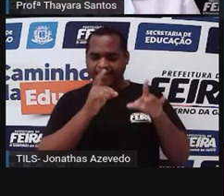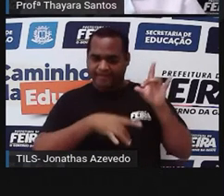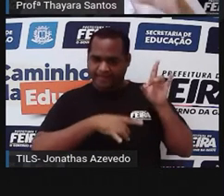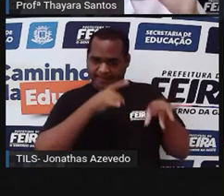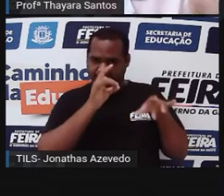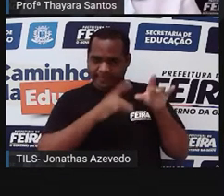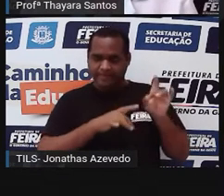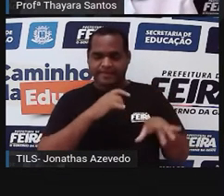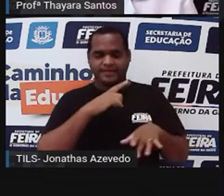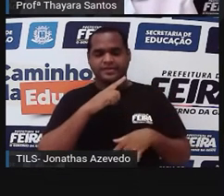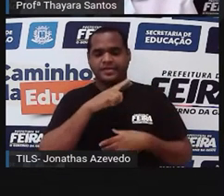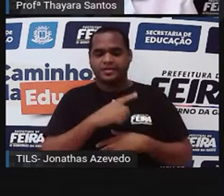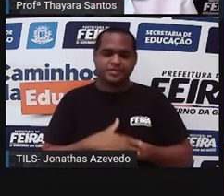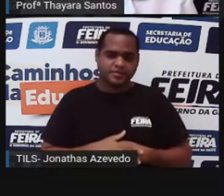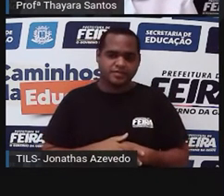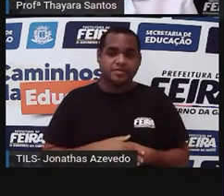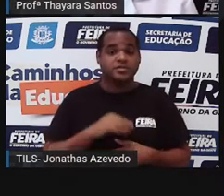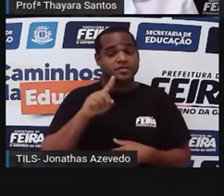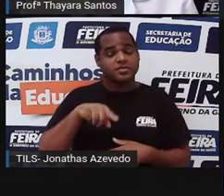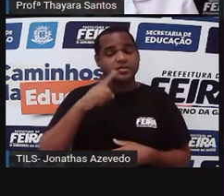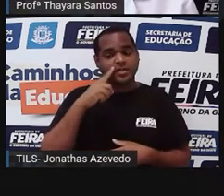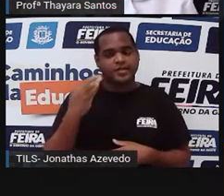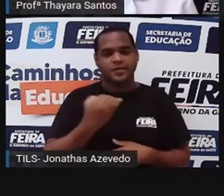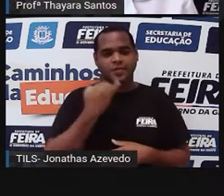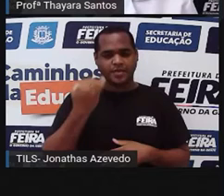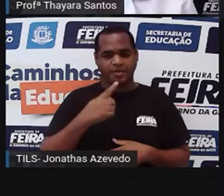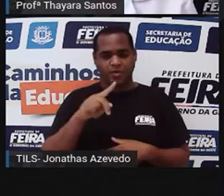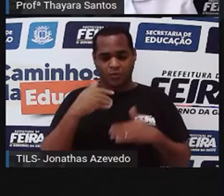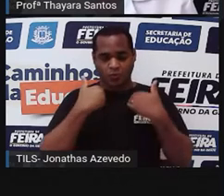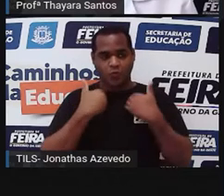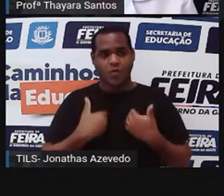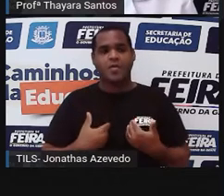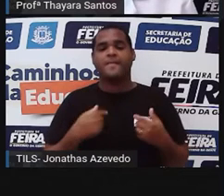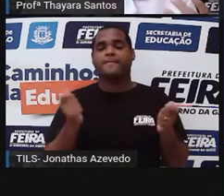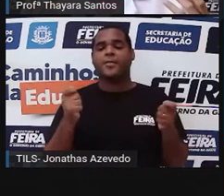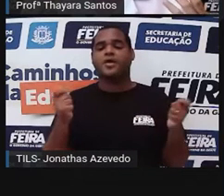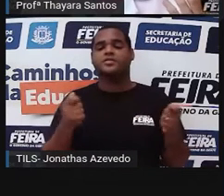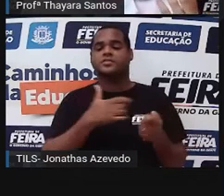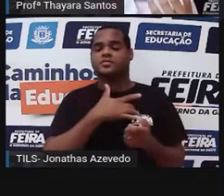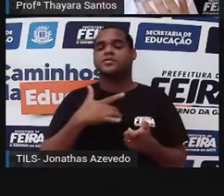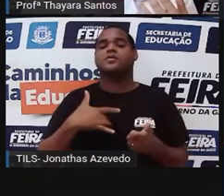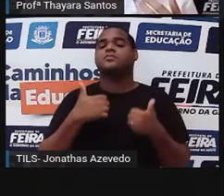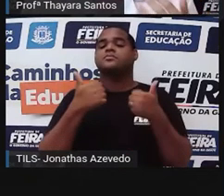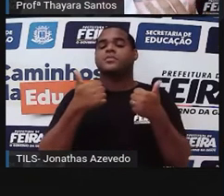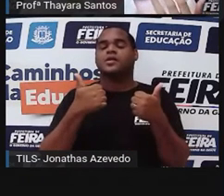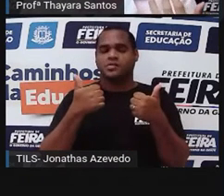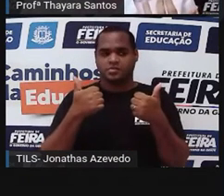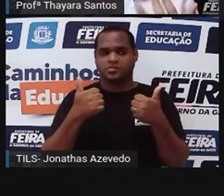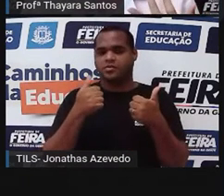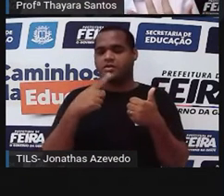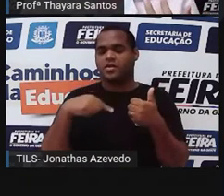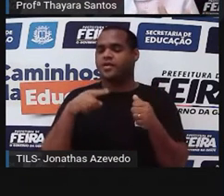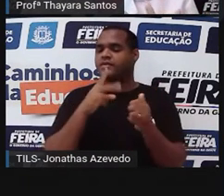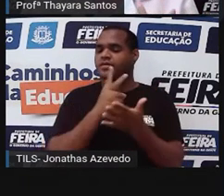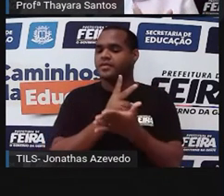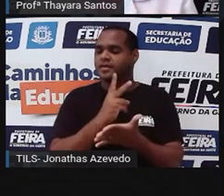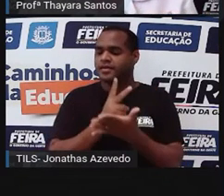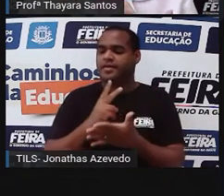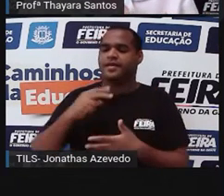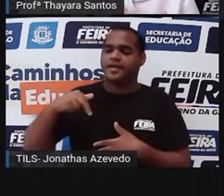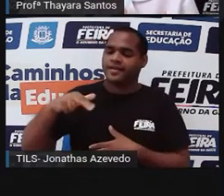Então, esses nutrientes a gente precisa para que o nosso corpo continue funcionando. Então, para a gente continuar andando, falando,